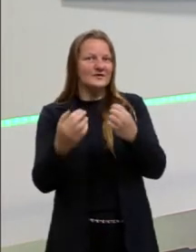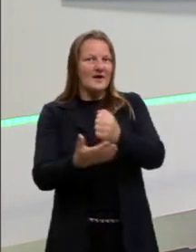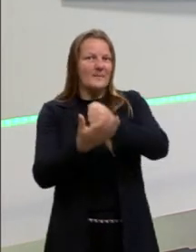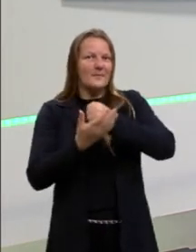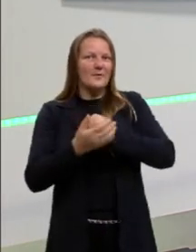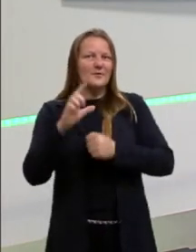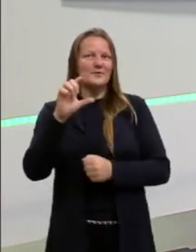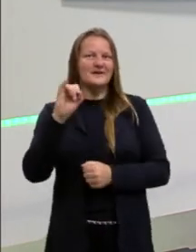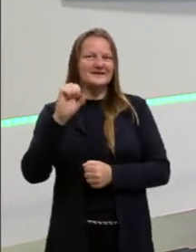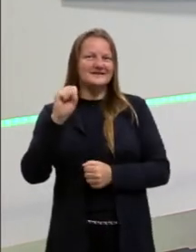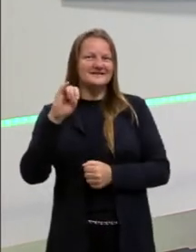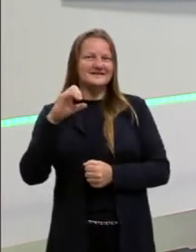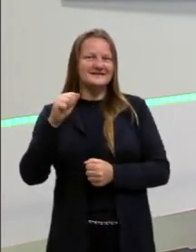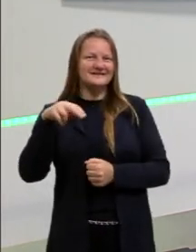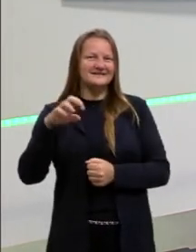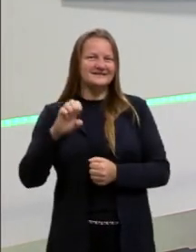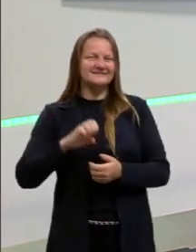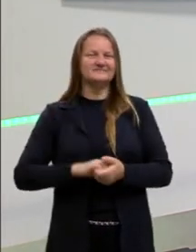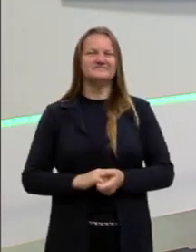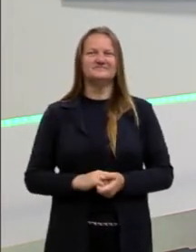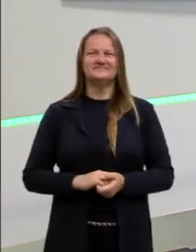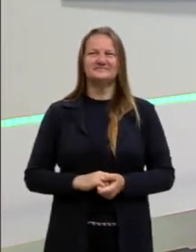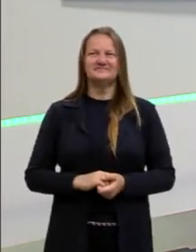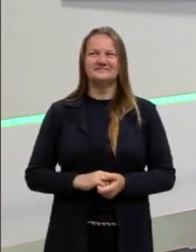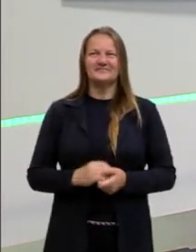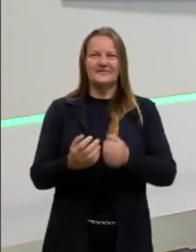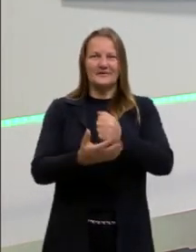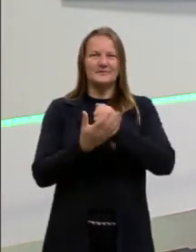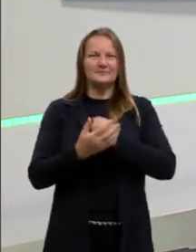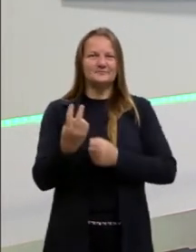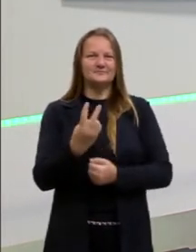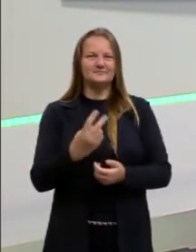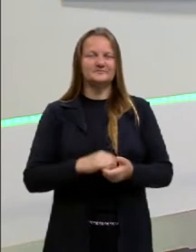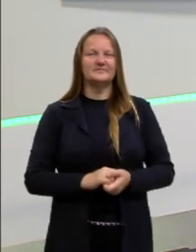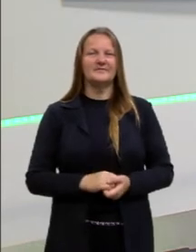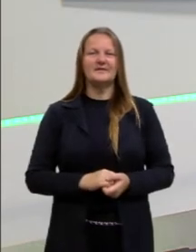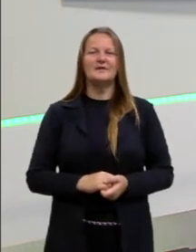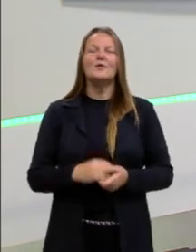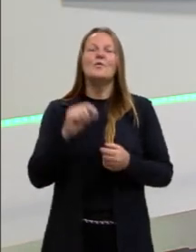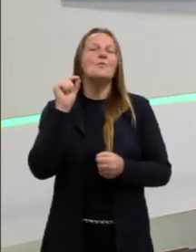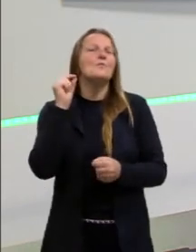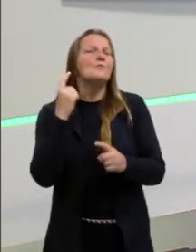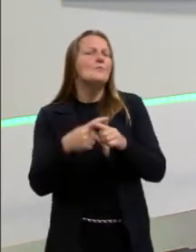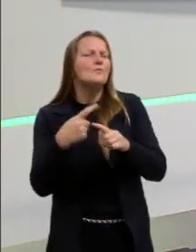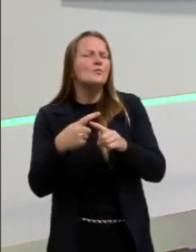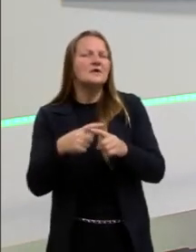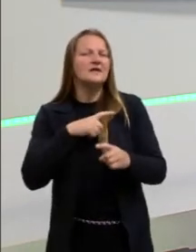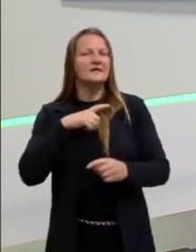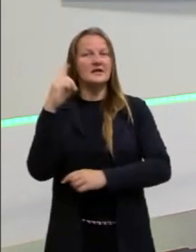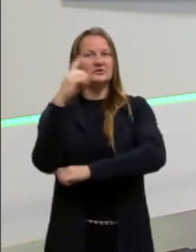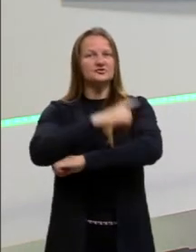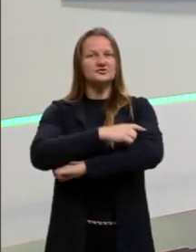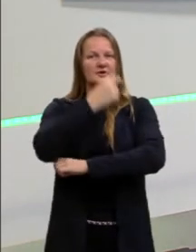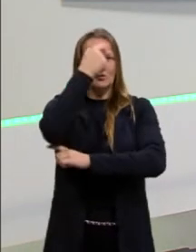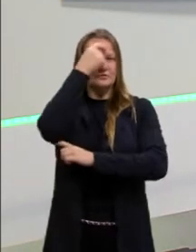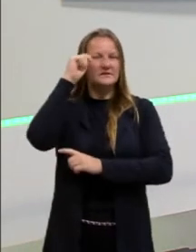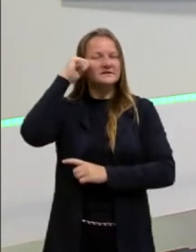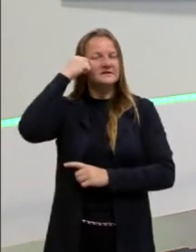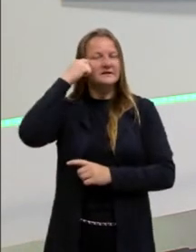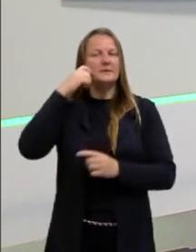salvando a minha pele. Muito obrigado, Lisiane, agradecer o apoio das duas. E vamos lá, por que existe o dia da consciência negra, pessoal?